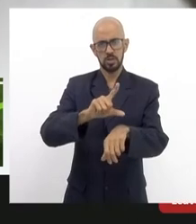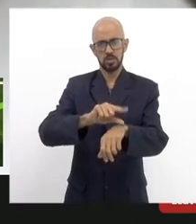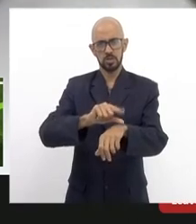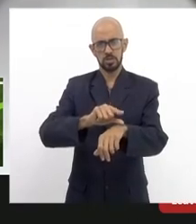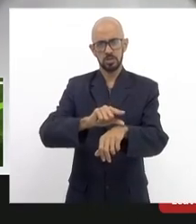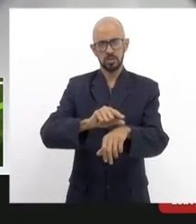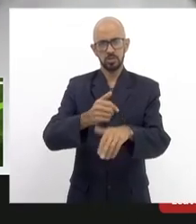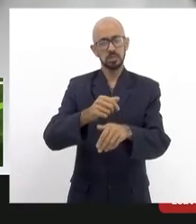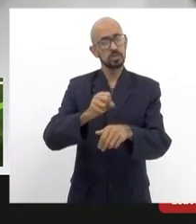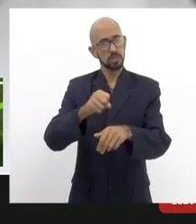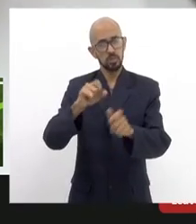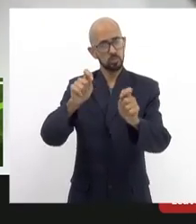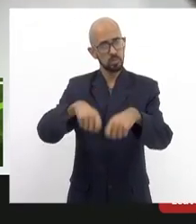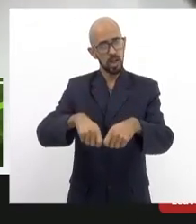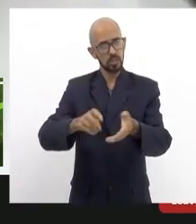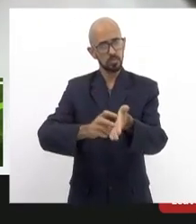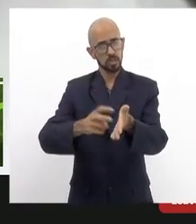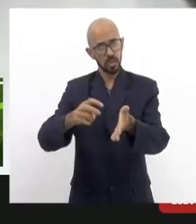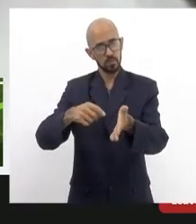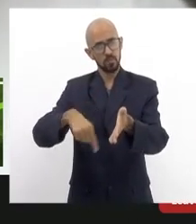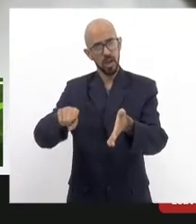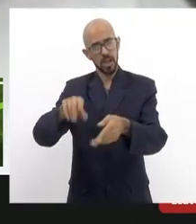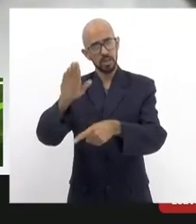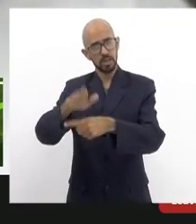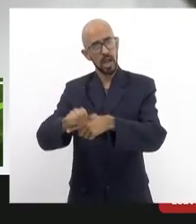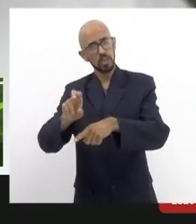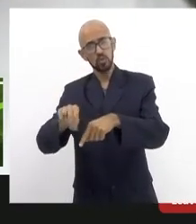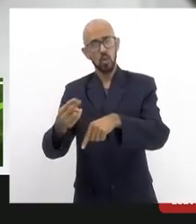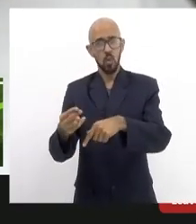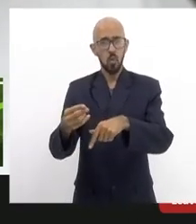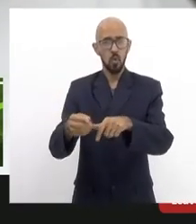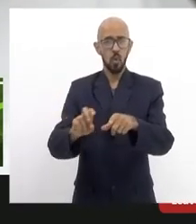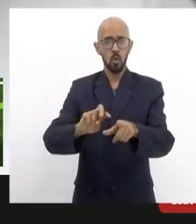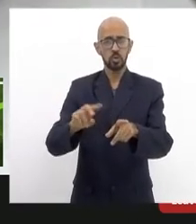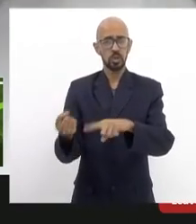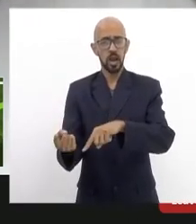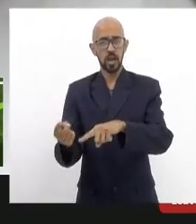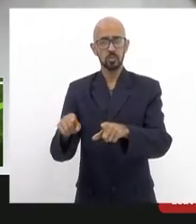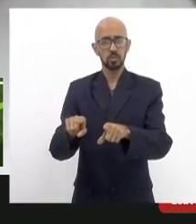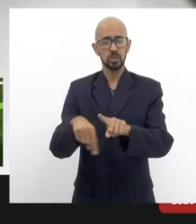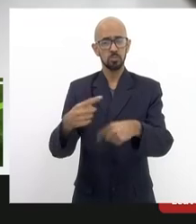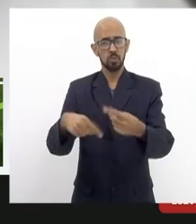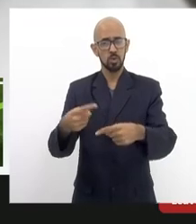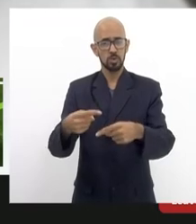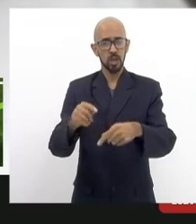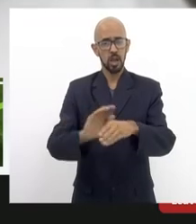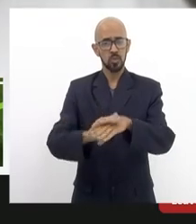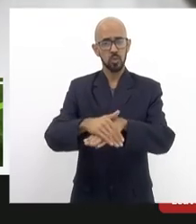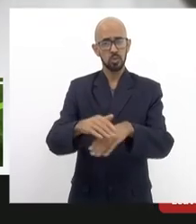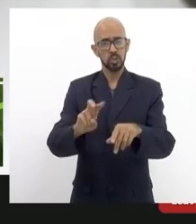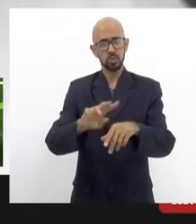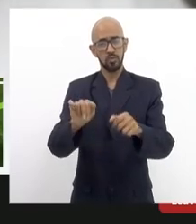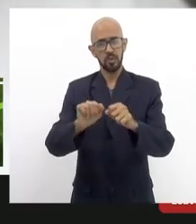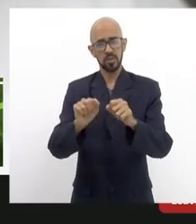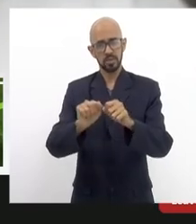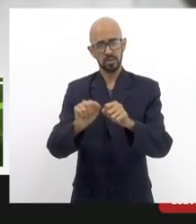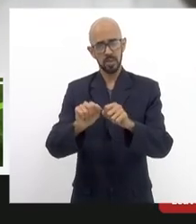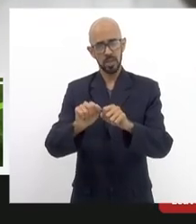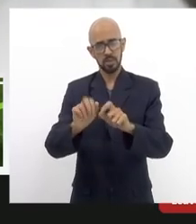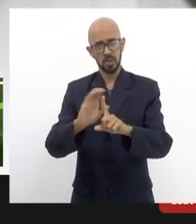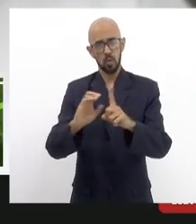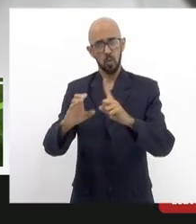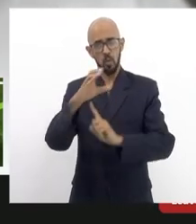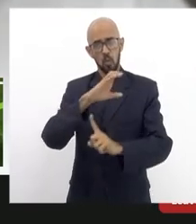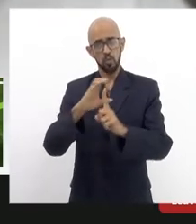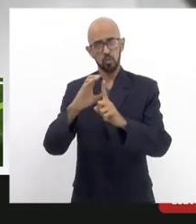tarde vão de manhã se não puderem ir de manhã vão de tarde e depois à noite nós vamos fazer esse ato ecumênico lá na praça